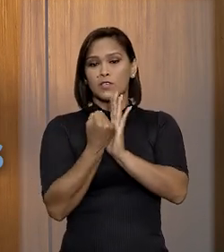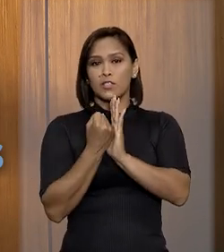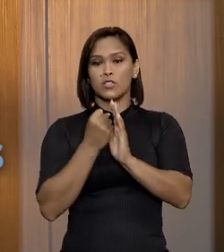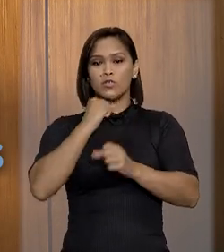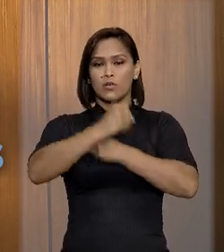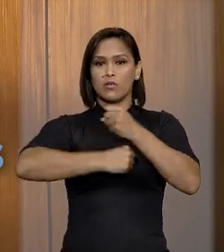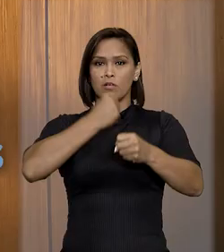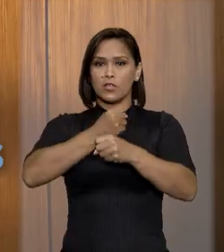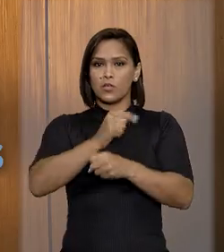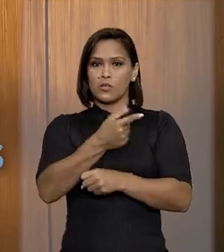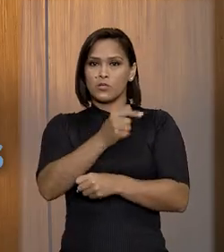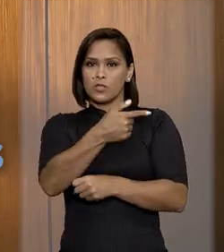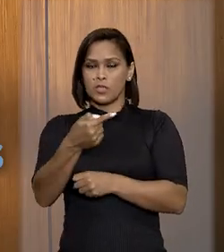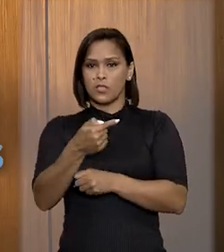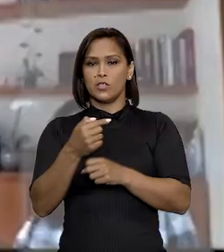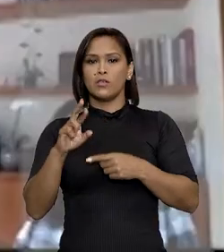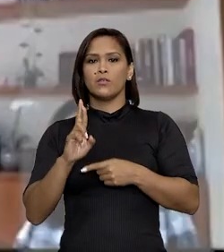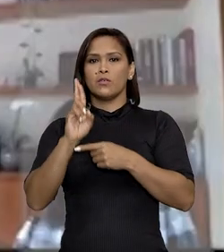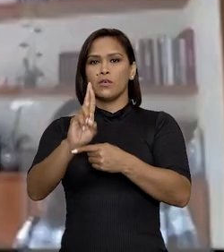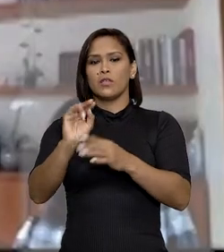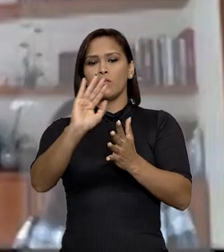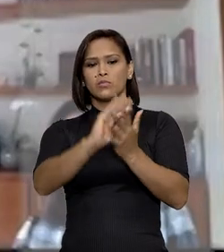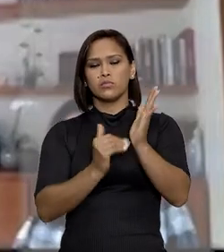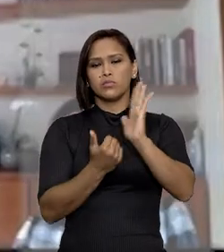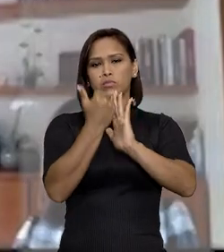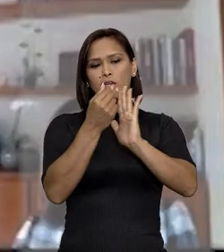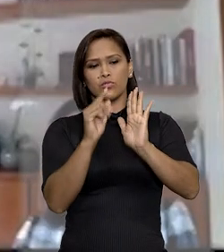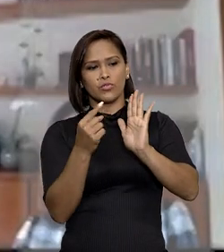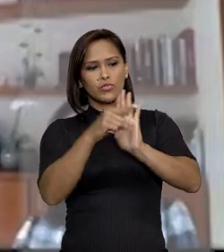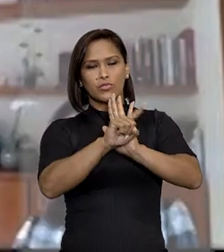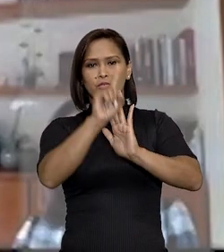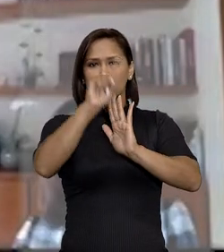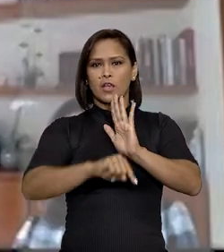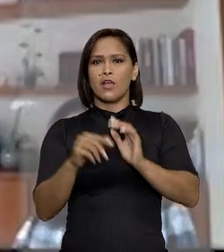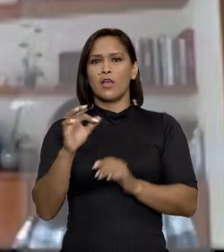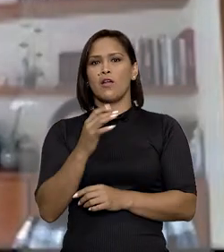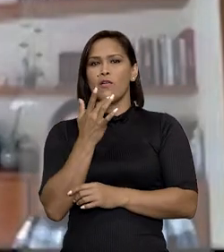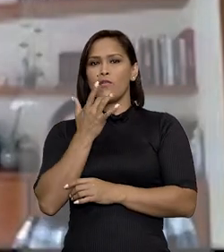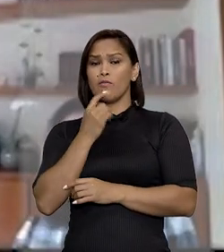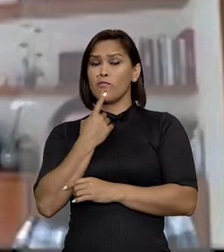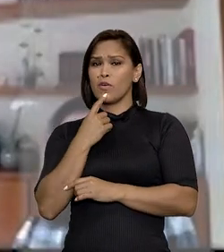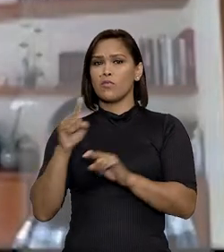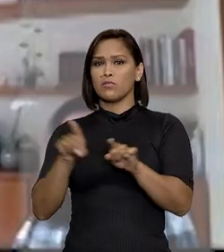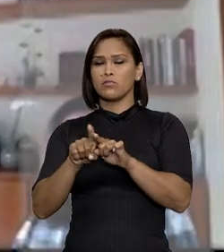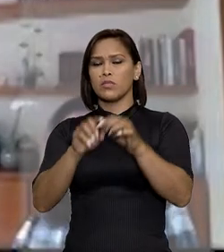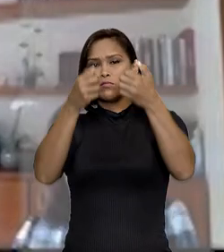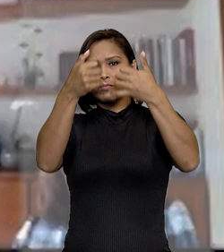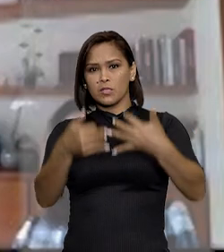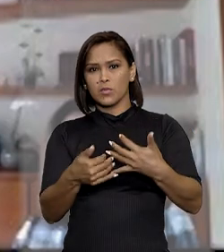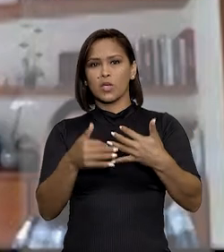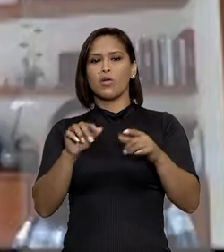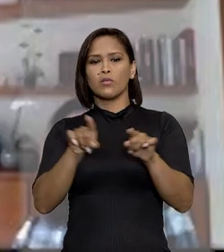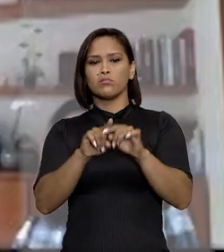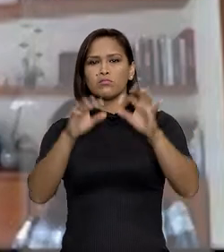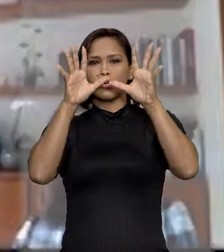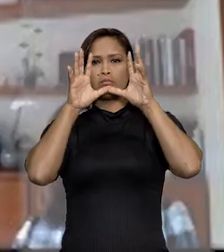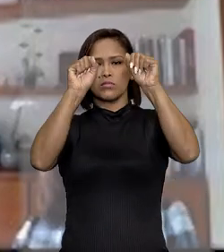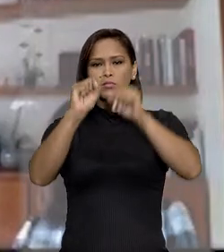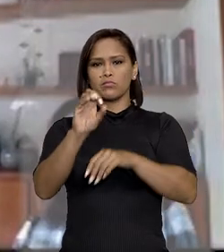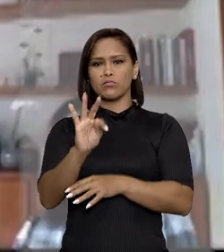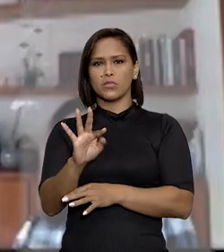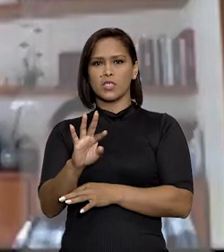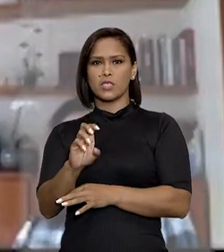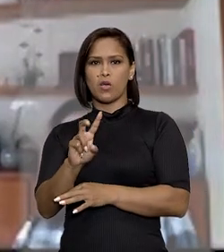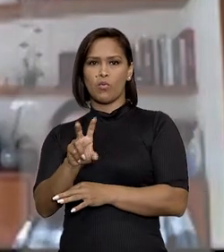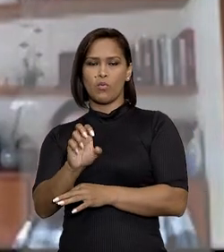índice do fundo para 2007. O relator dos embargos de divergência, ministro Francisco Falcão, explicou que o Tribunal